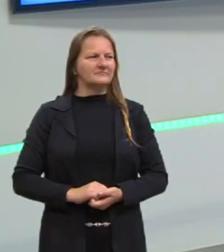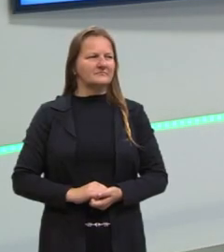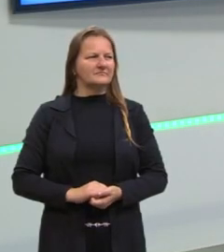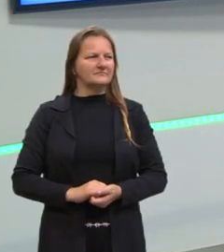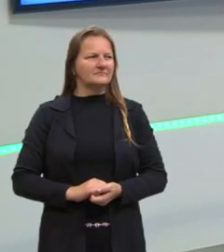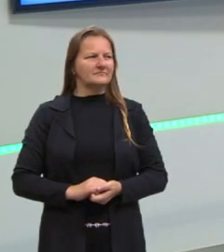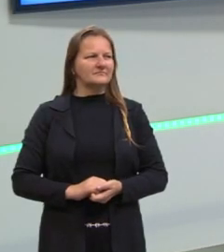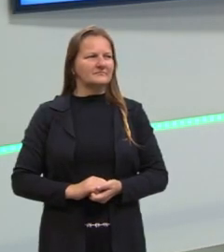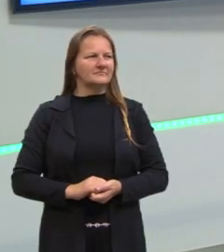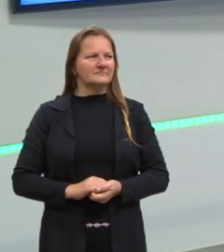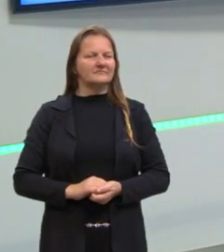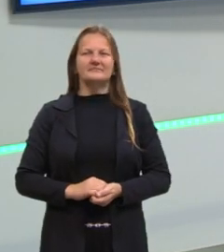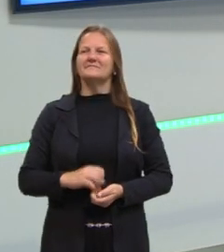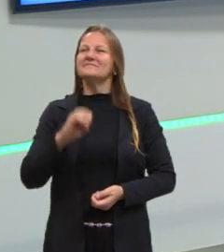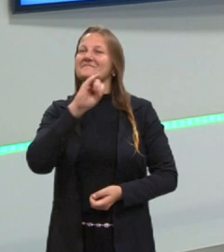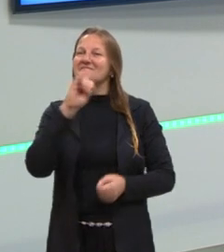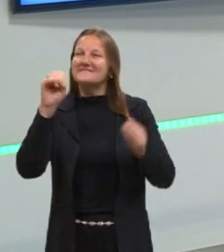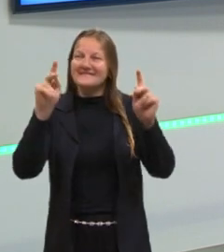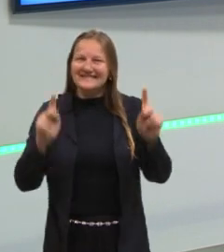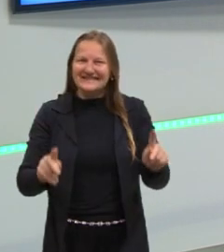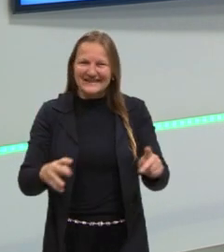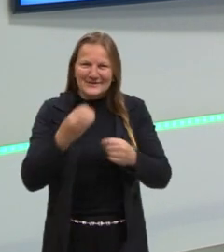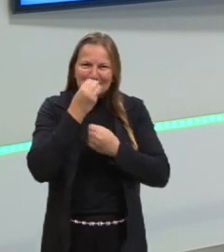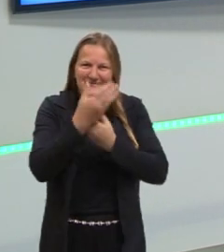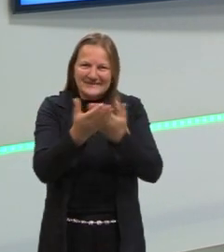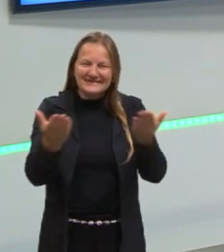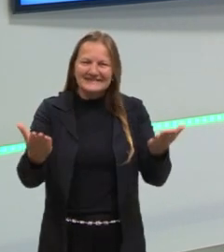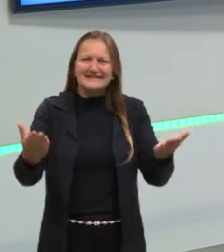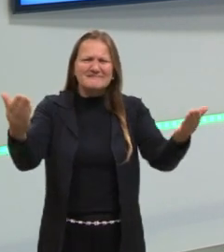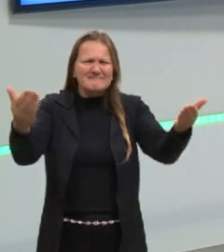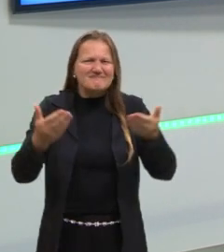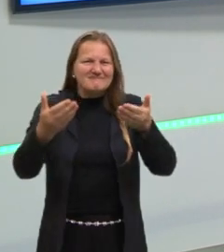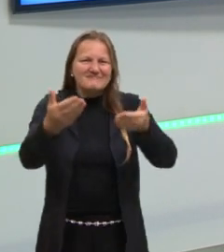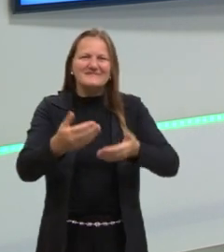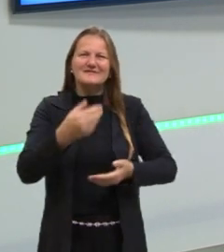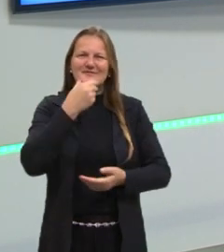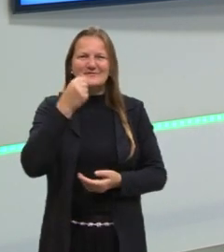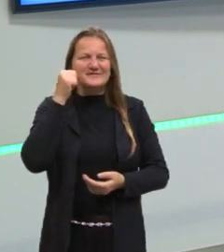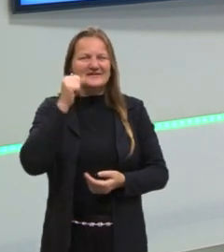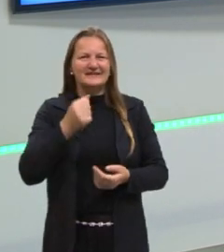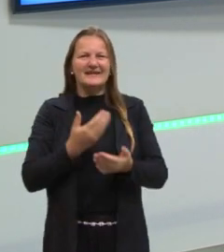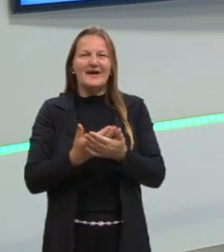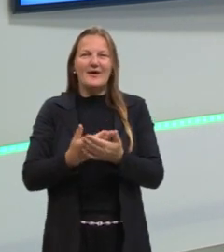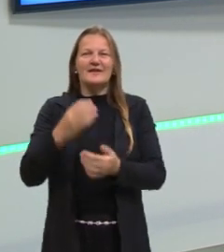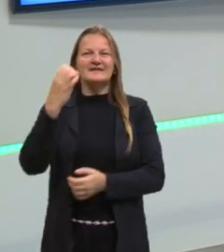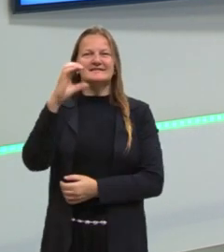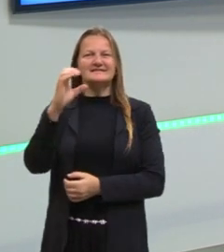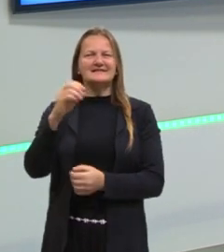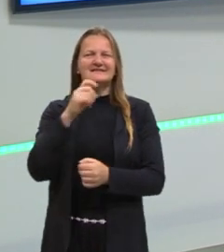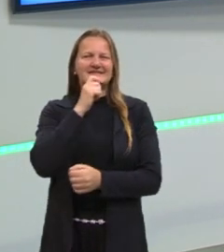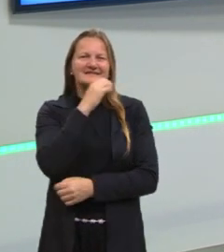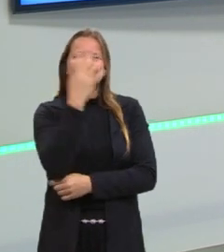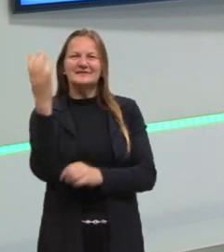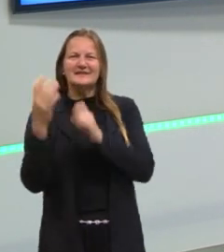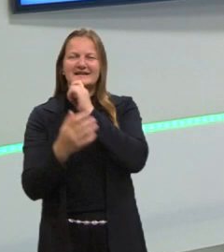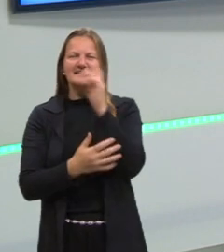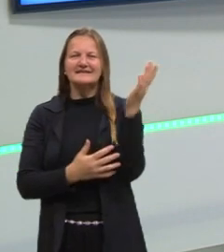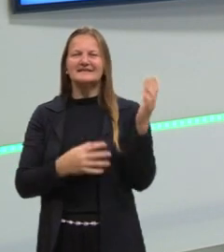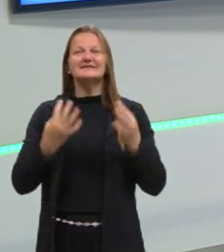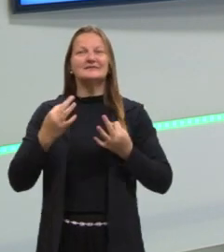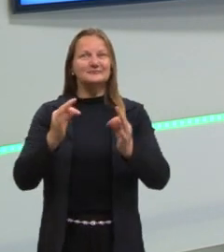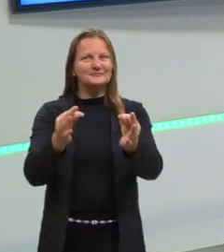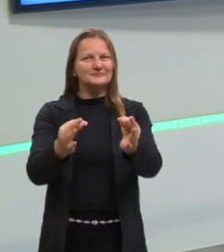Olá pessoal, como estão? Sejam bem-vindos e bem-vindas à aula de Ciências da Natureza e Suas Tecnologias,